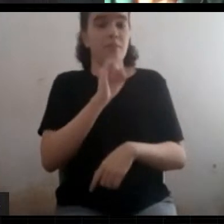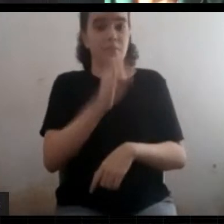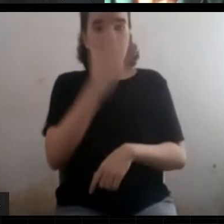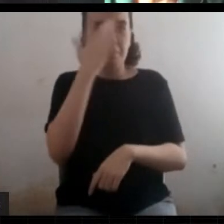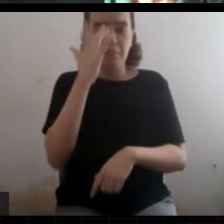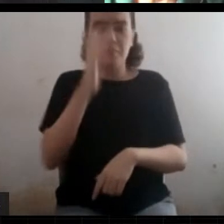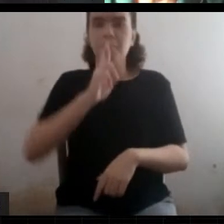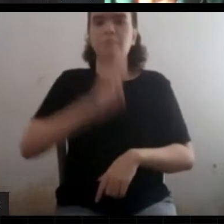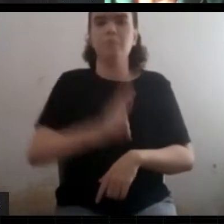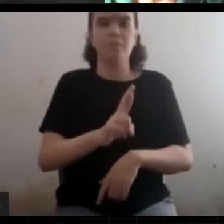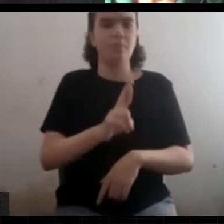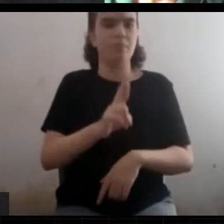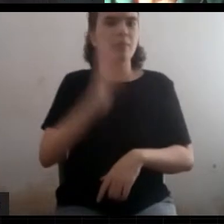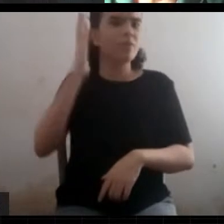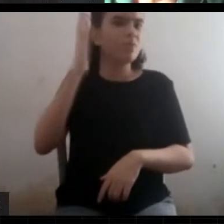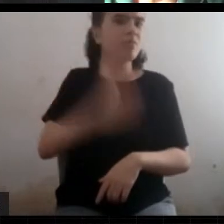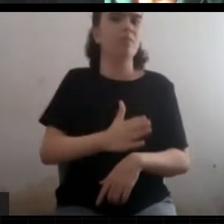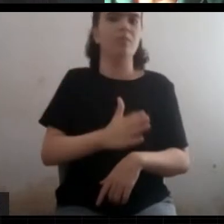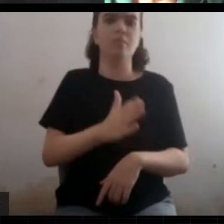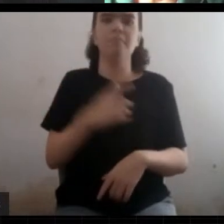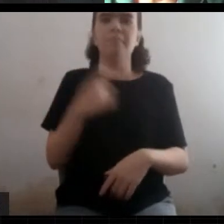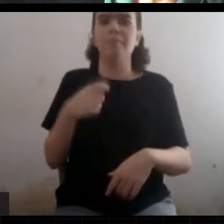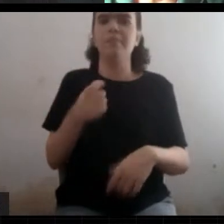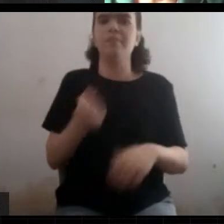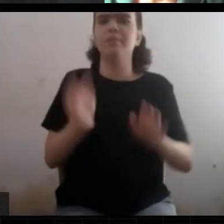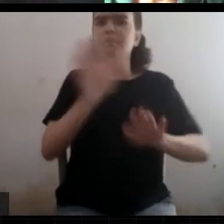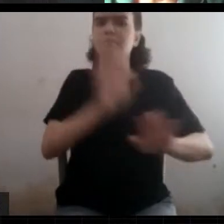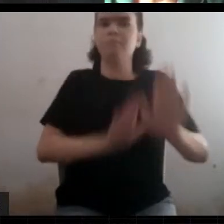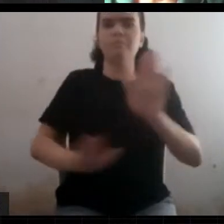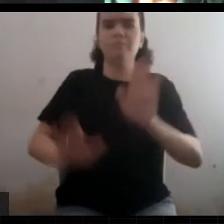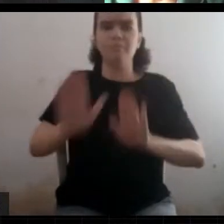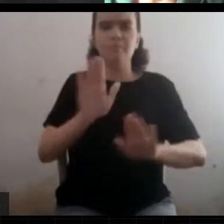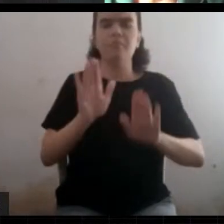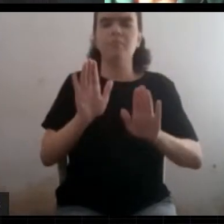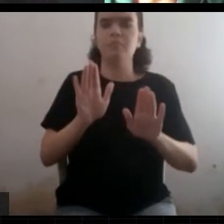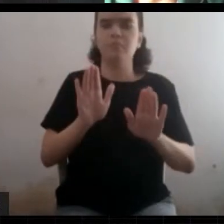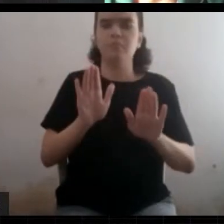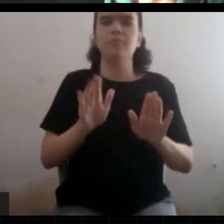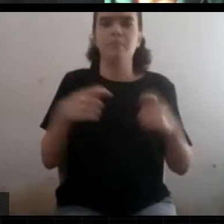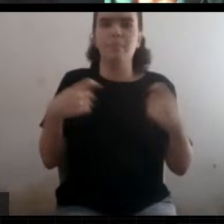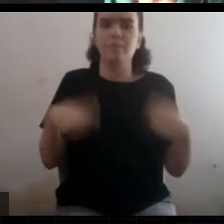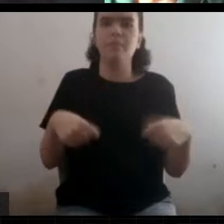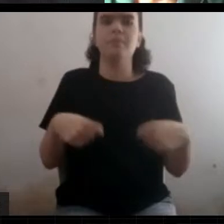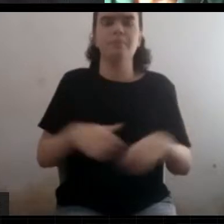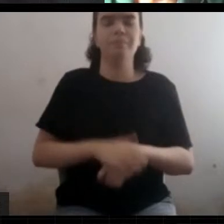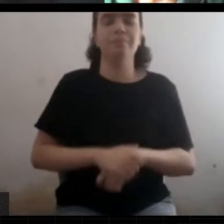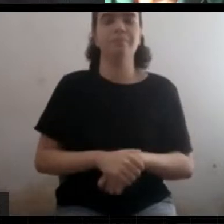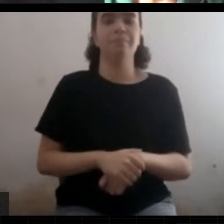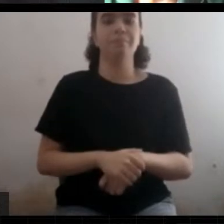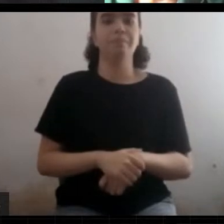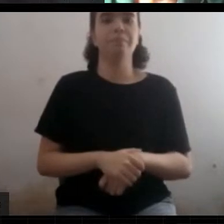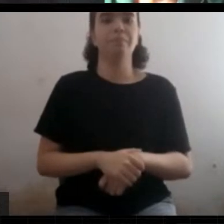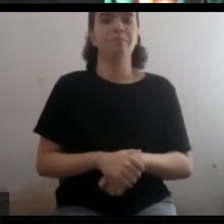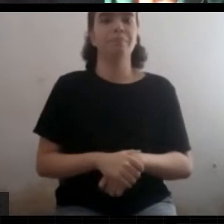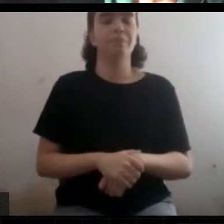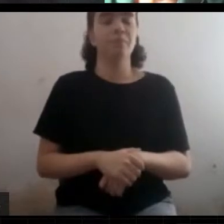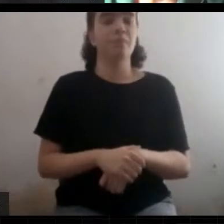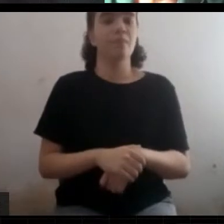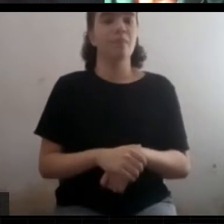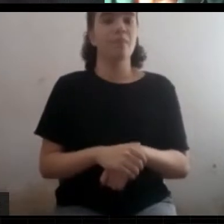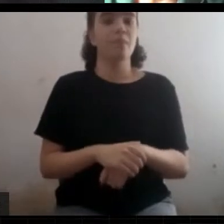Lembra que eu falei que no início o universo teve uma fase inflacionária. o modelo de inflação surgiu para